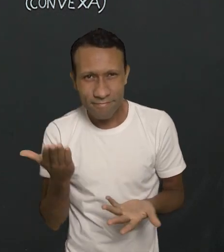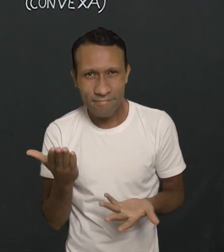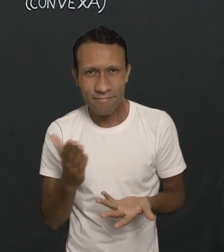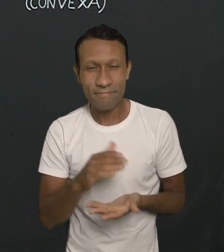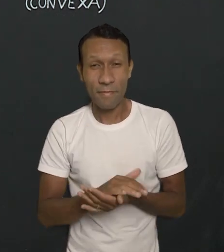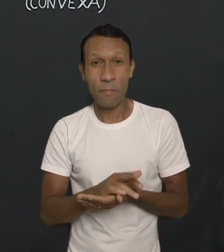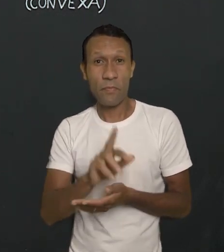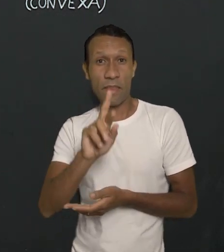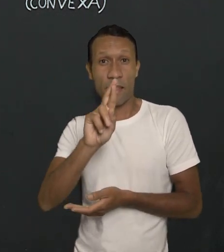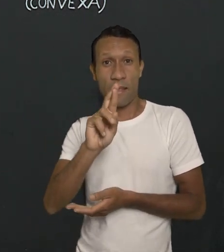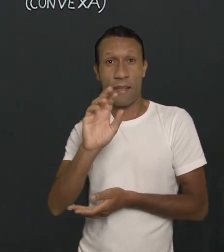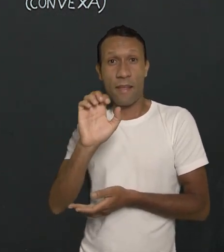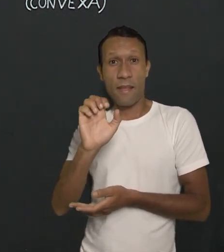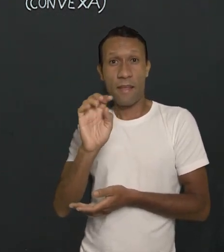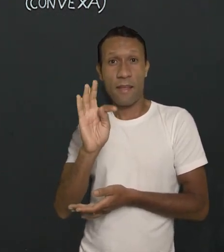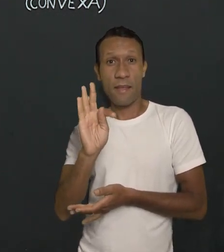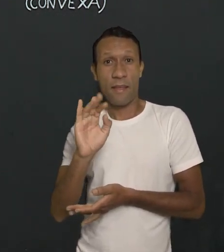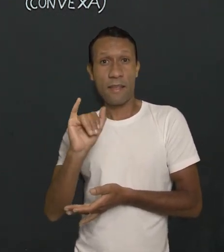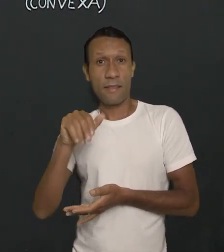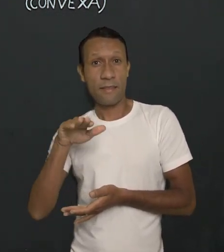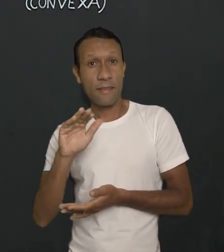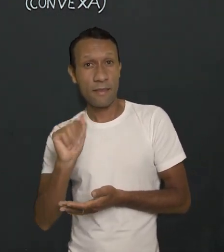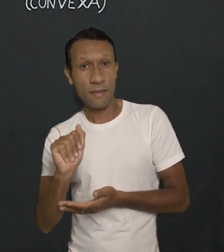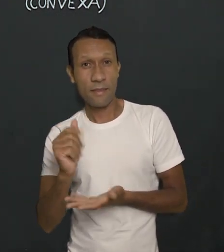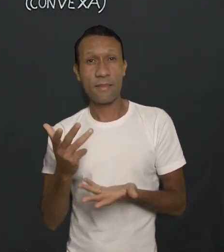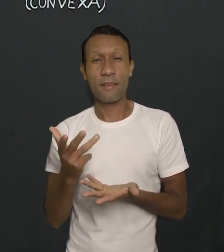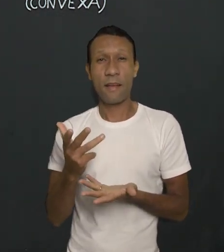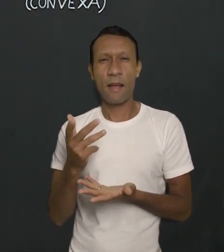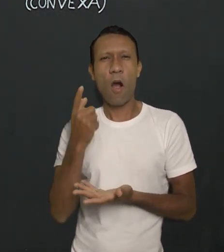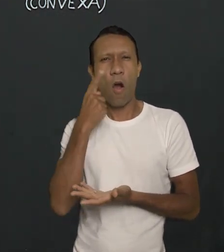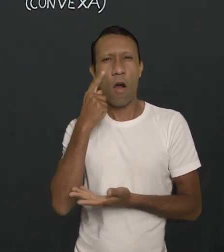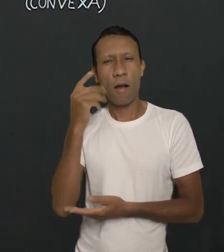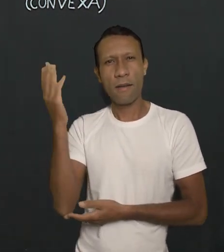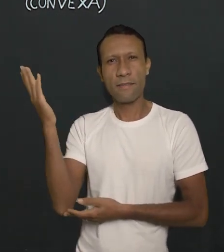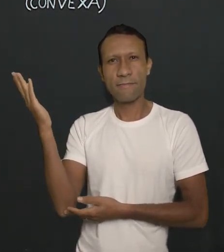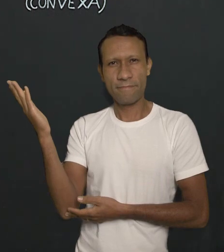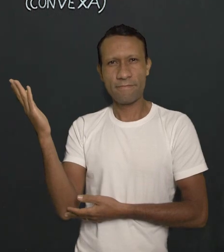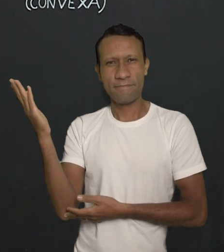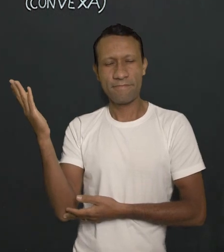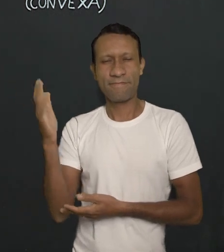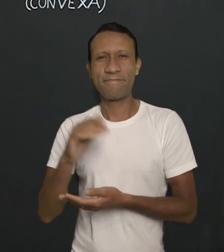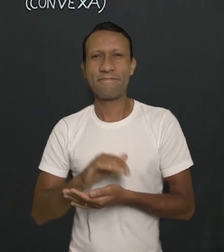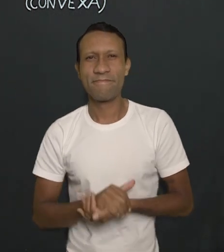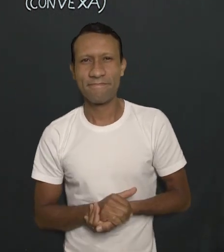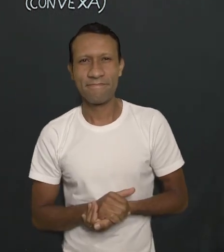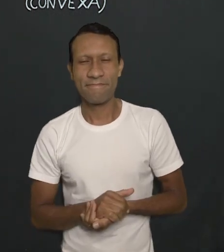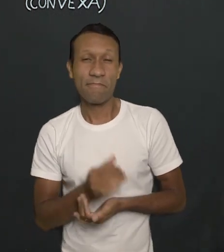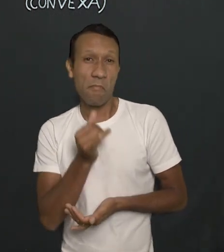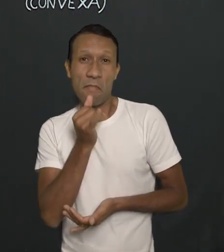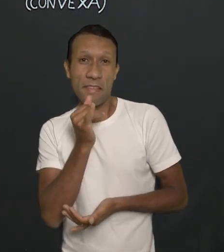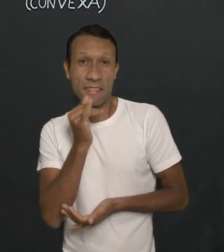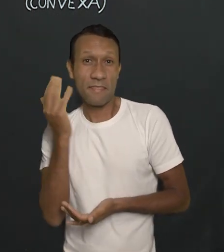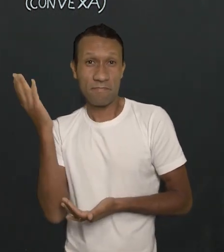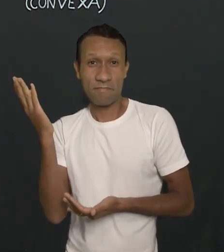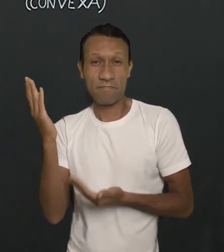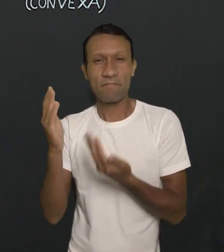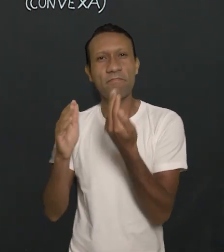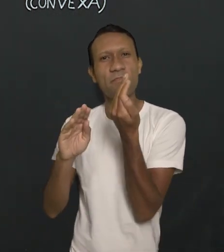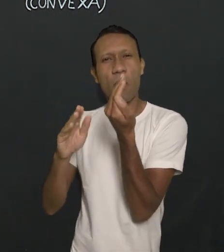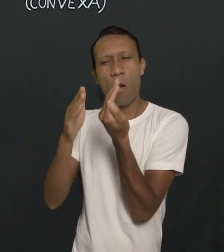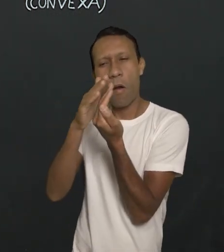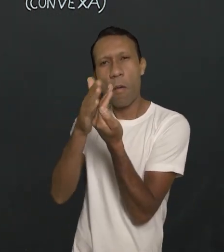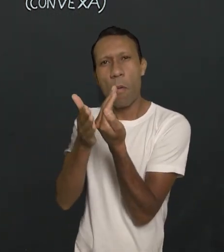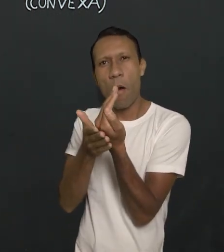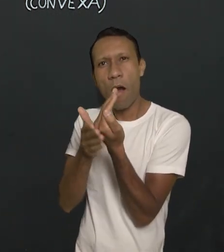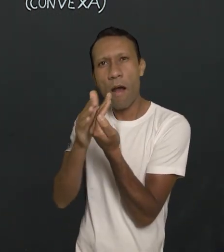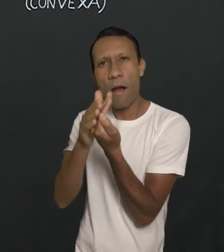olho, na retina, onde a imagem é formada. Essa parte, dá uma olhadinha aqui na minha super peneira, pensa aqui,